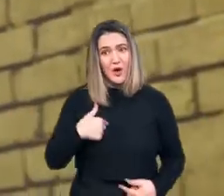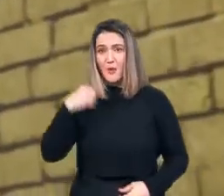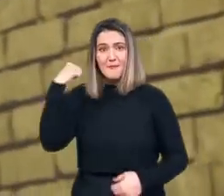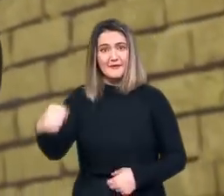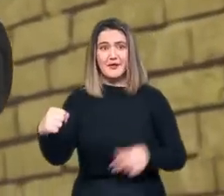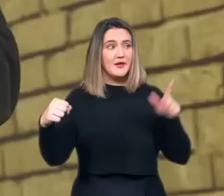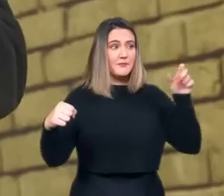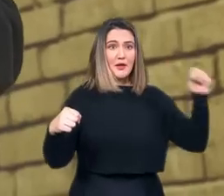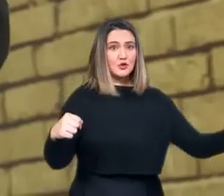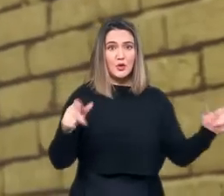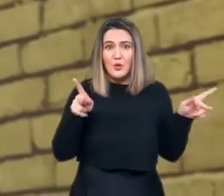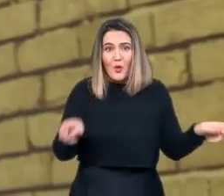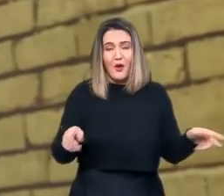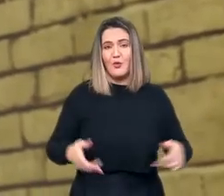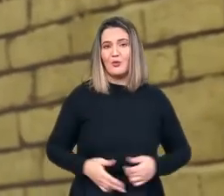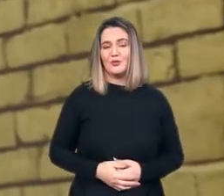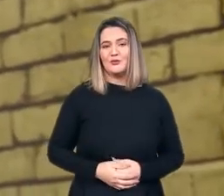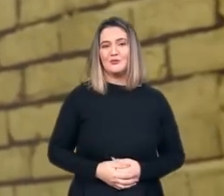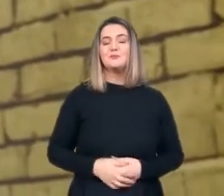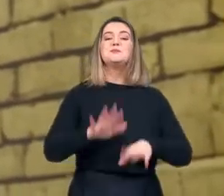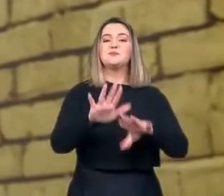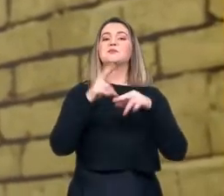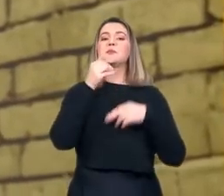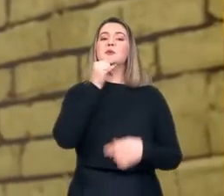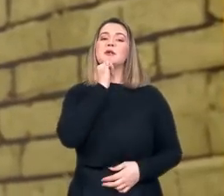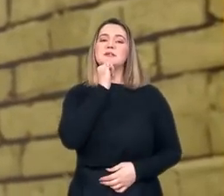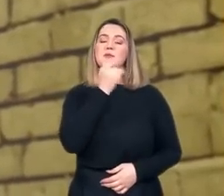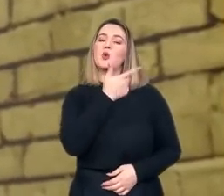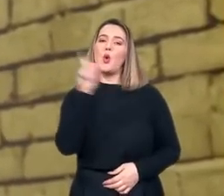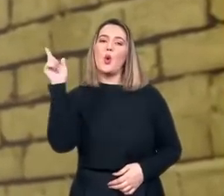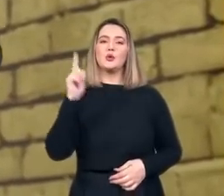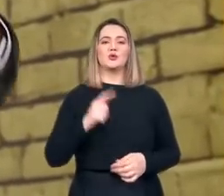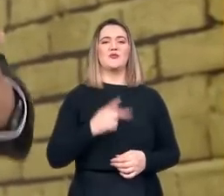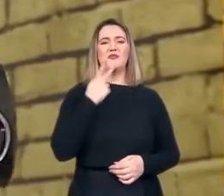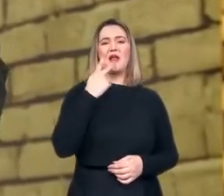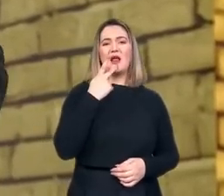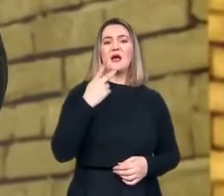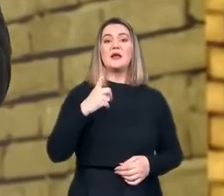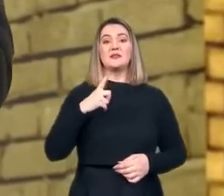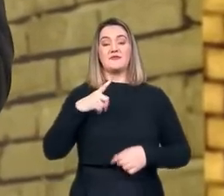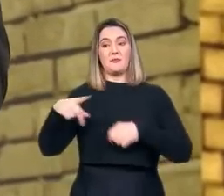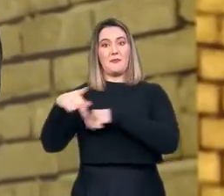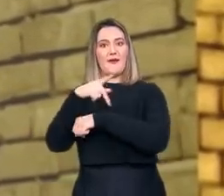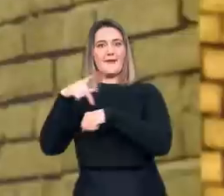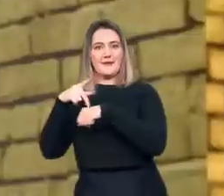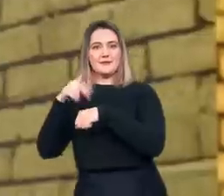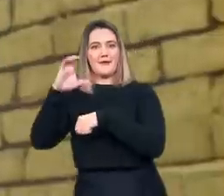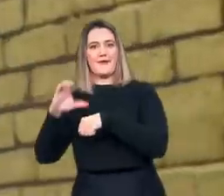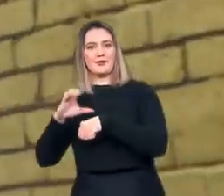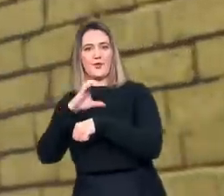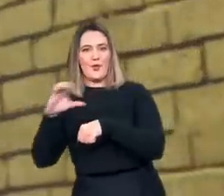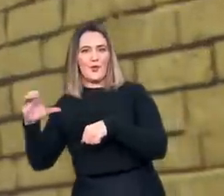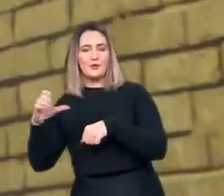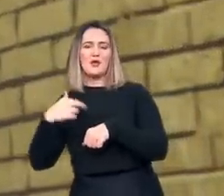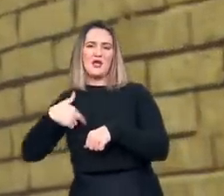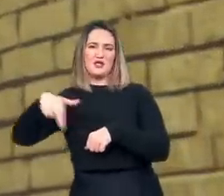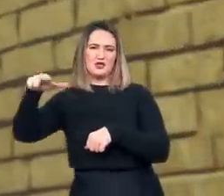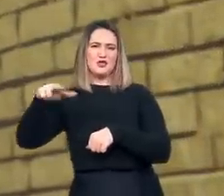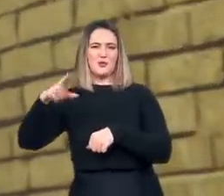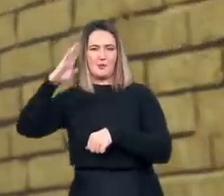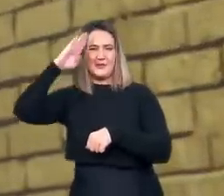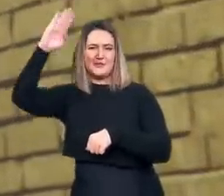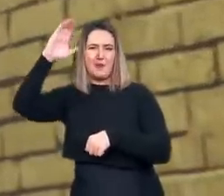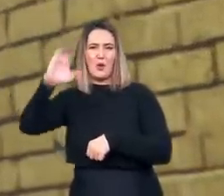presente, a caça às bruxas, por exemplo, foi menor do que nos países protestantes, isto não significa que não